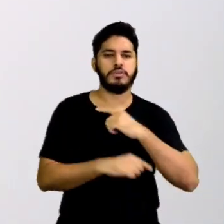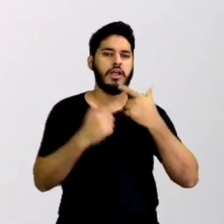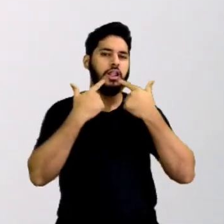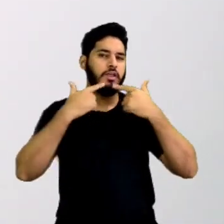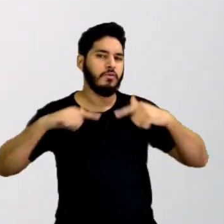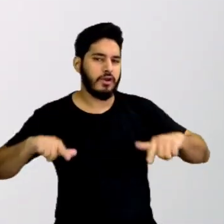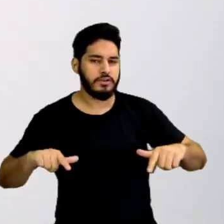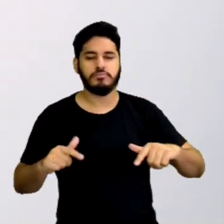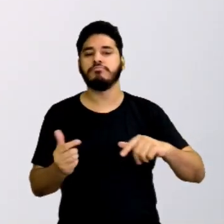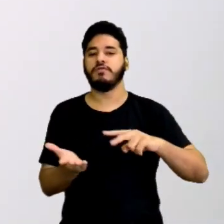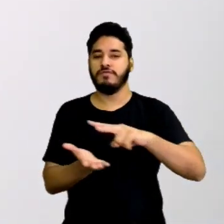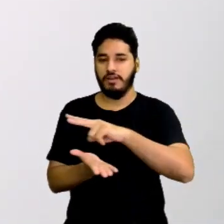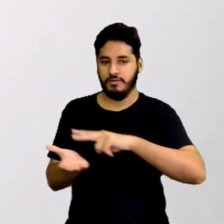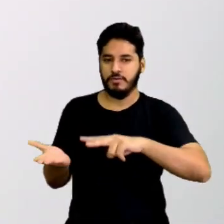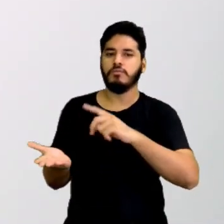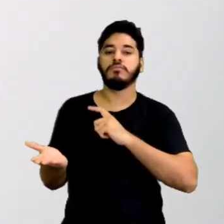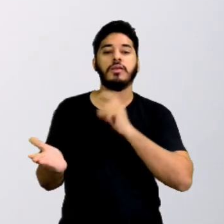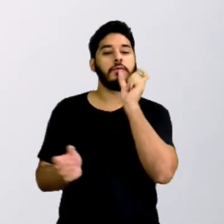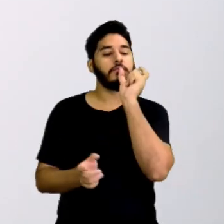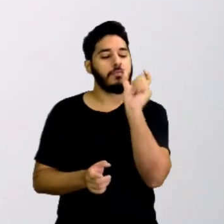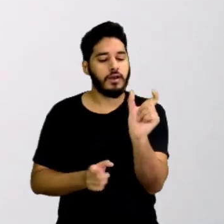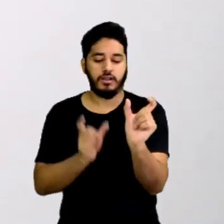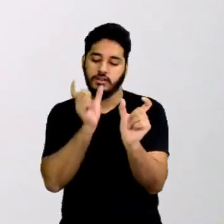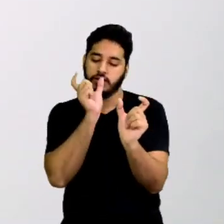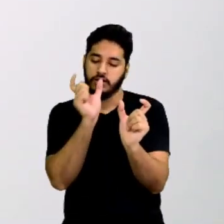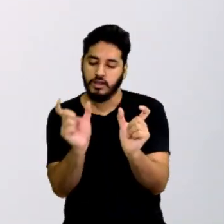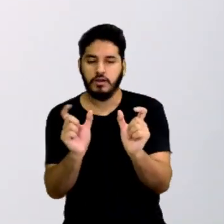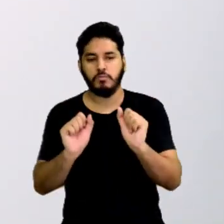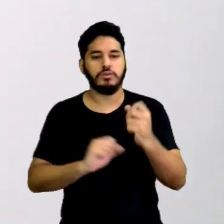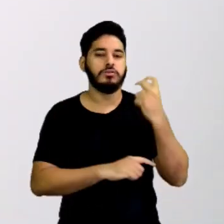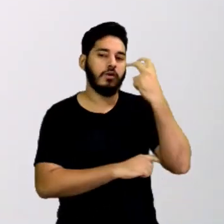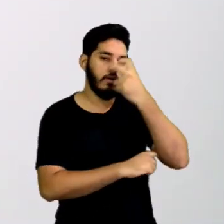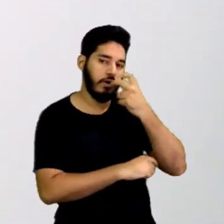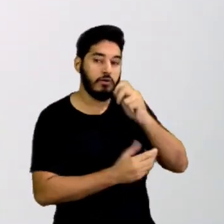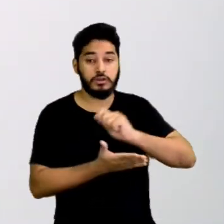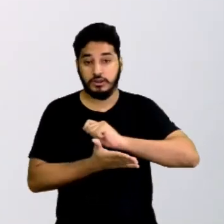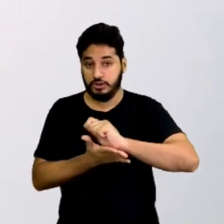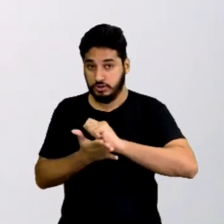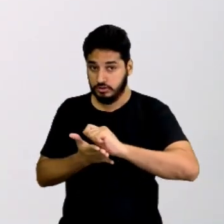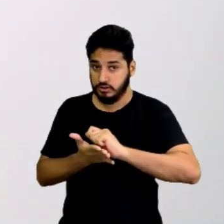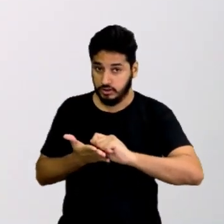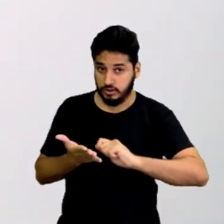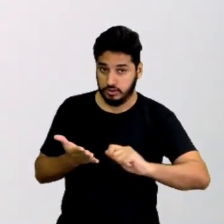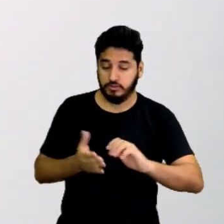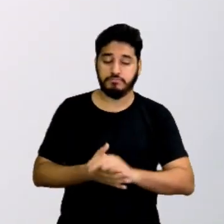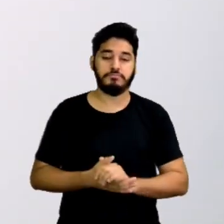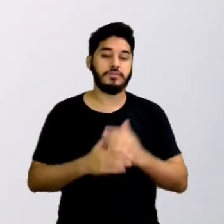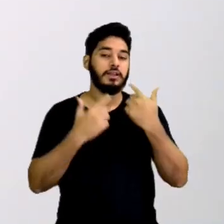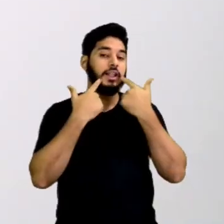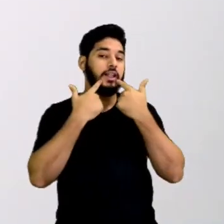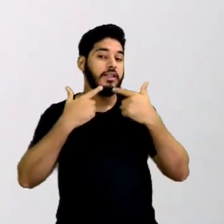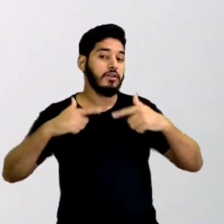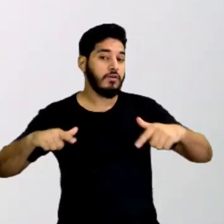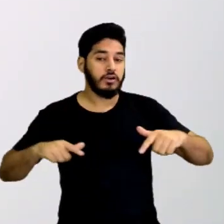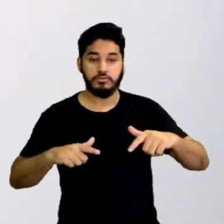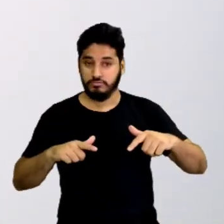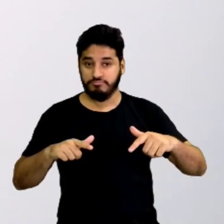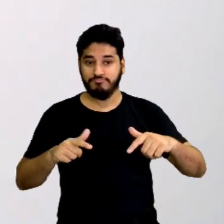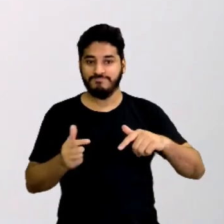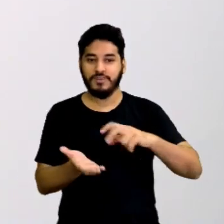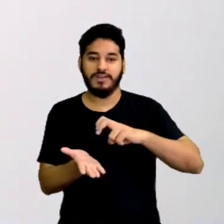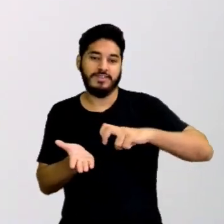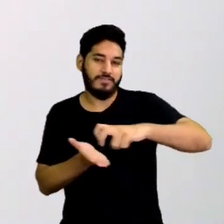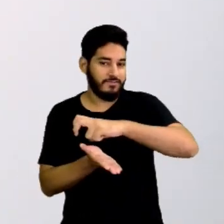com palavras que podem ser orais ou escritas. Linguagem não verbal,